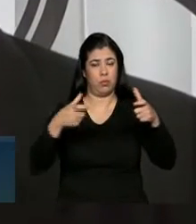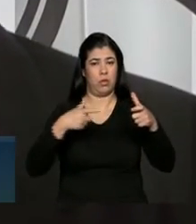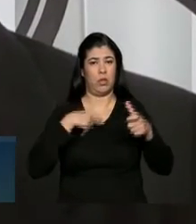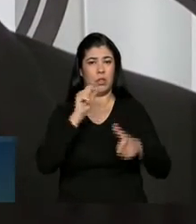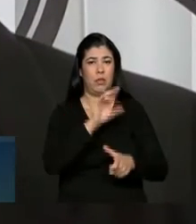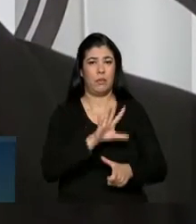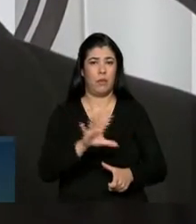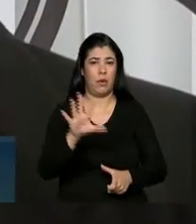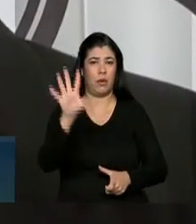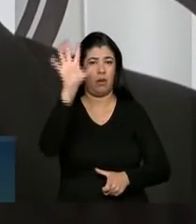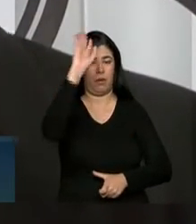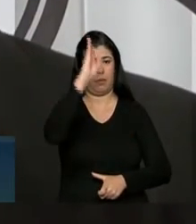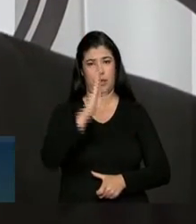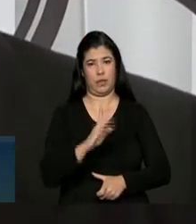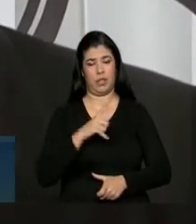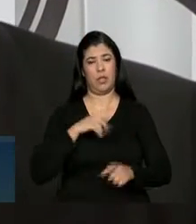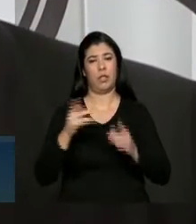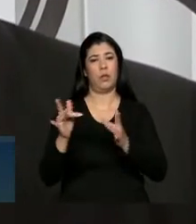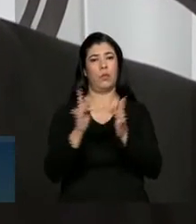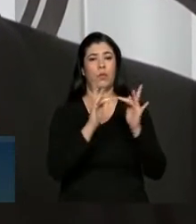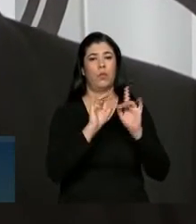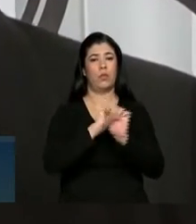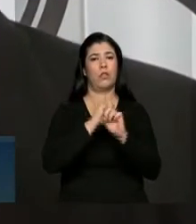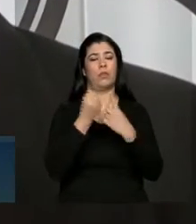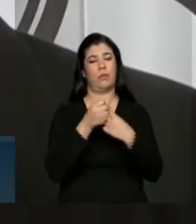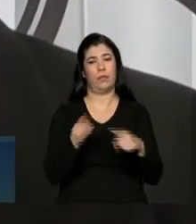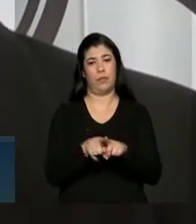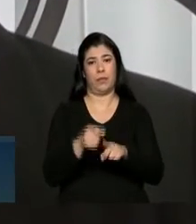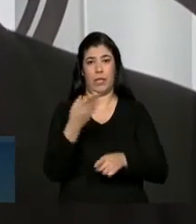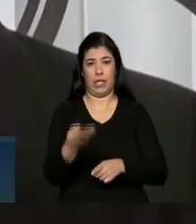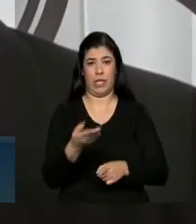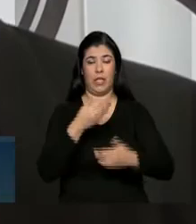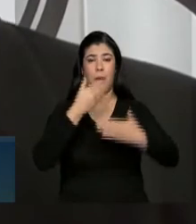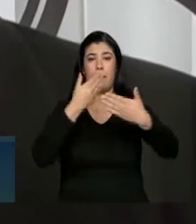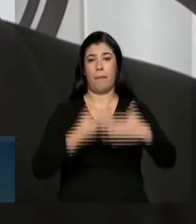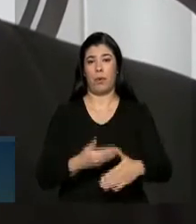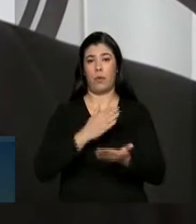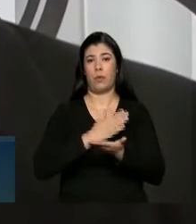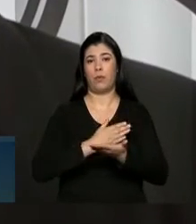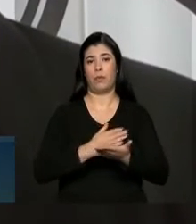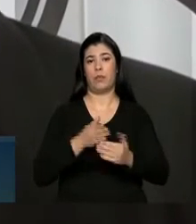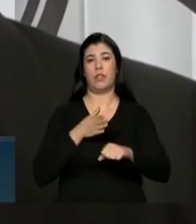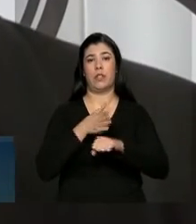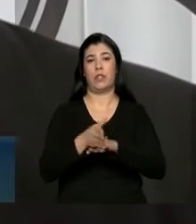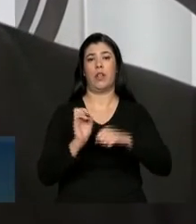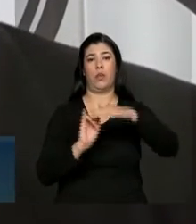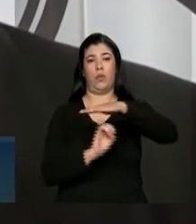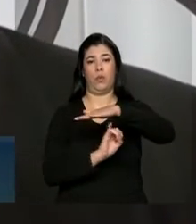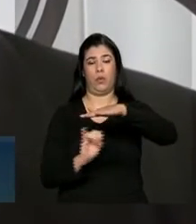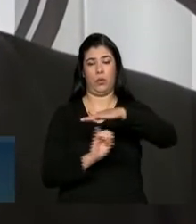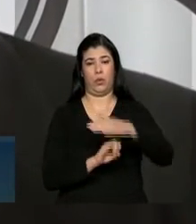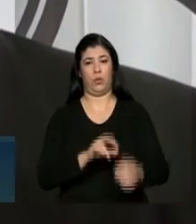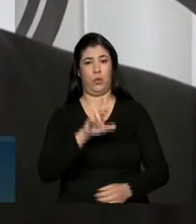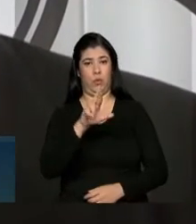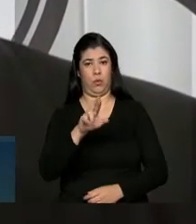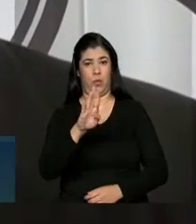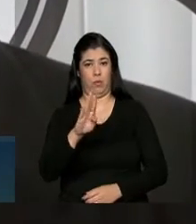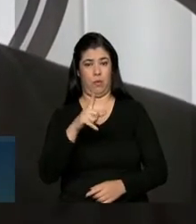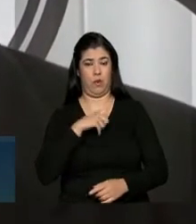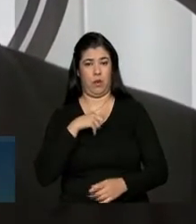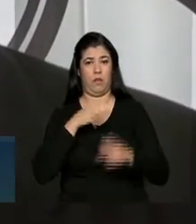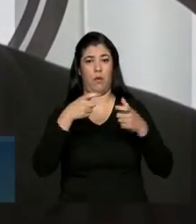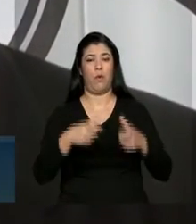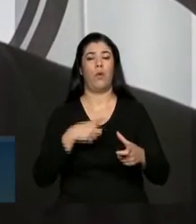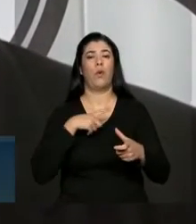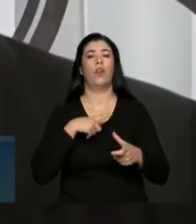geograficamente, mas socialmente também. Hoje o exame de ingresso no Instituto Rio Branco é realizado em todas as capitais